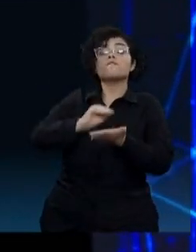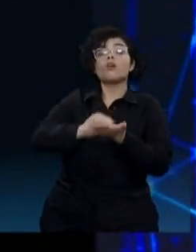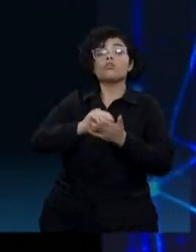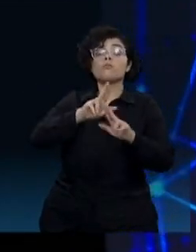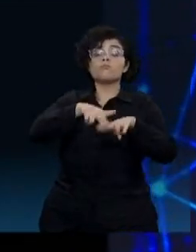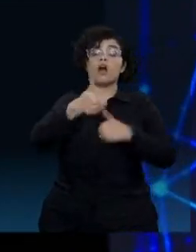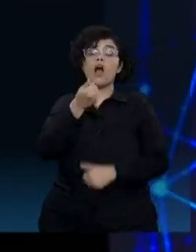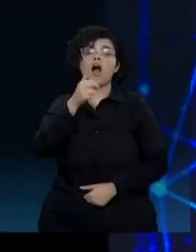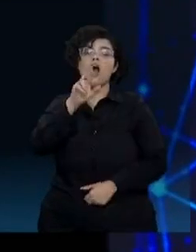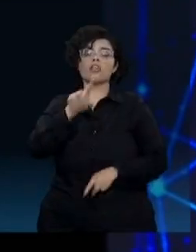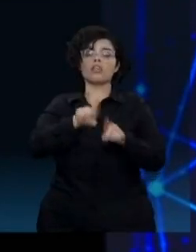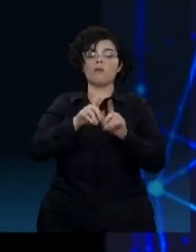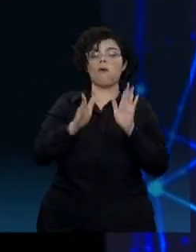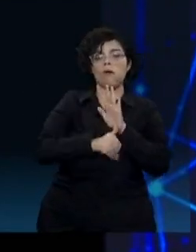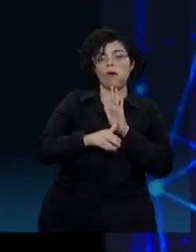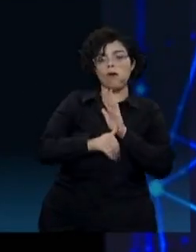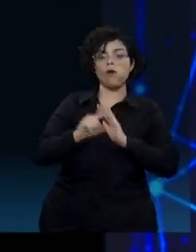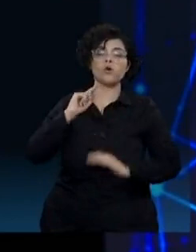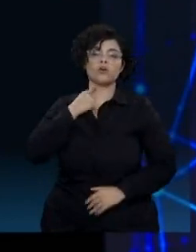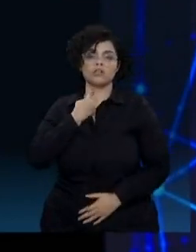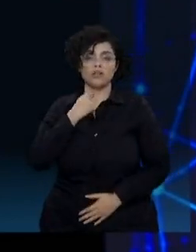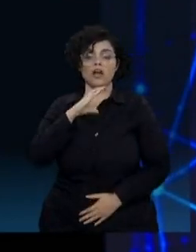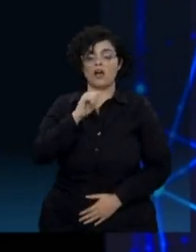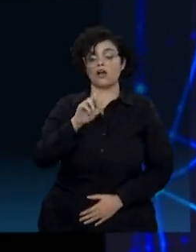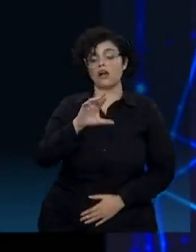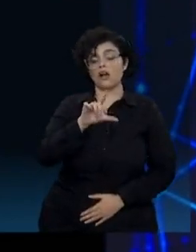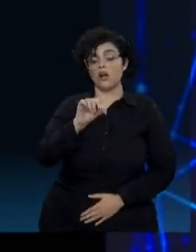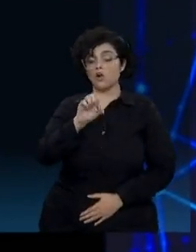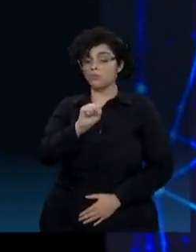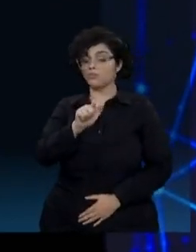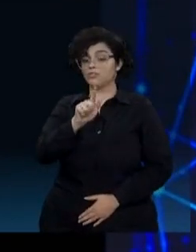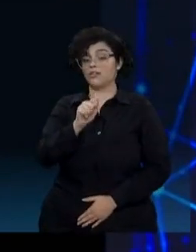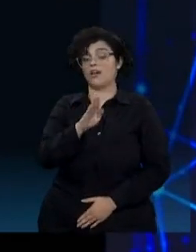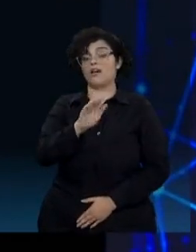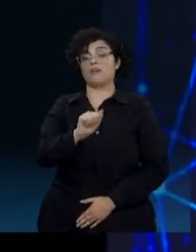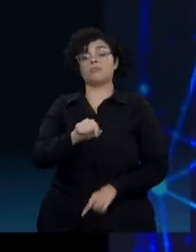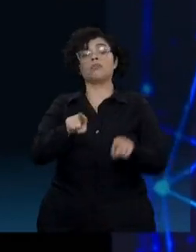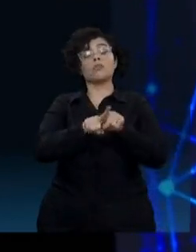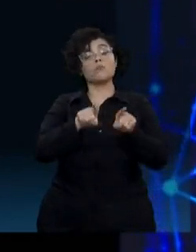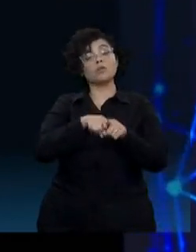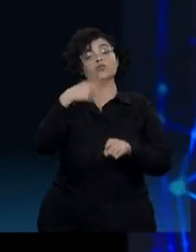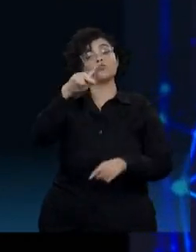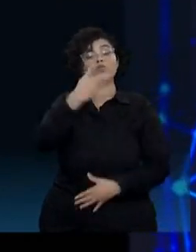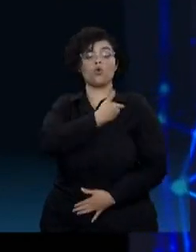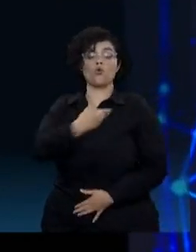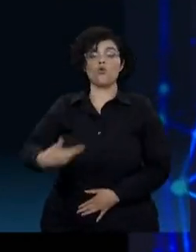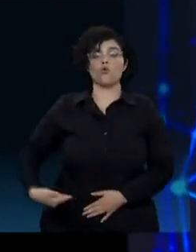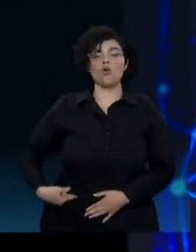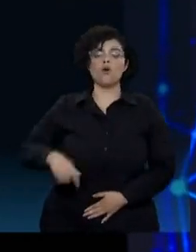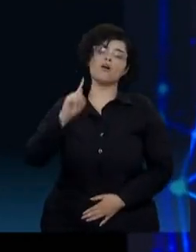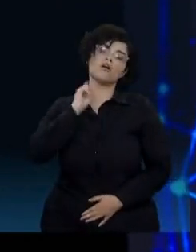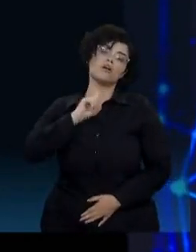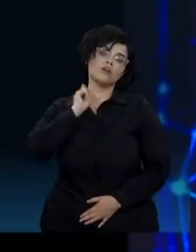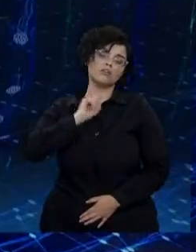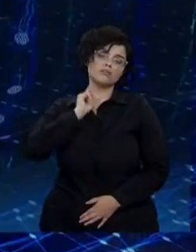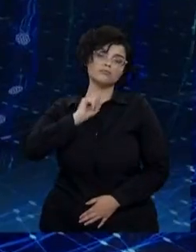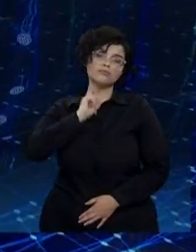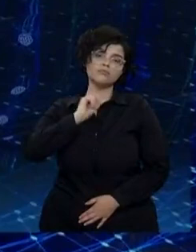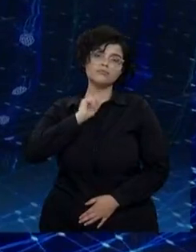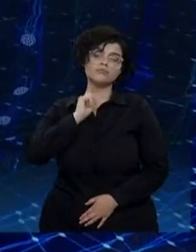por corrupção do senhor Carlos Gabas, deixar bem claro. Em especial, o seu governador de Minas Gerais,